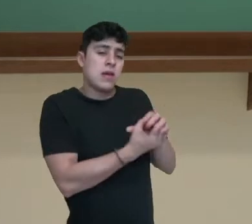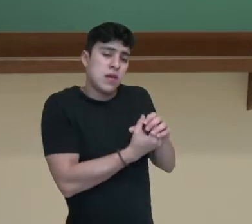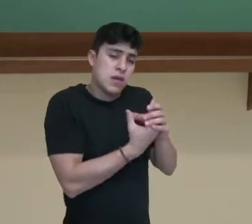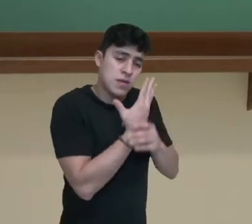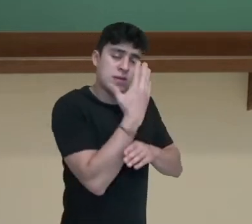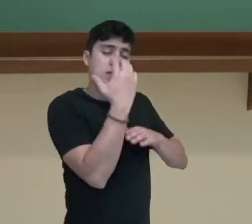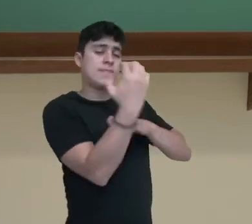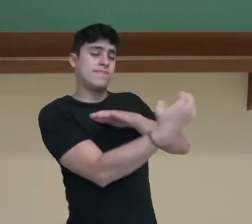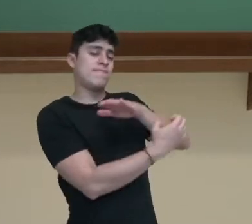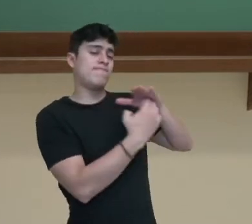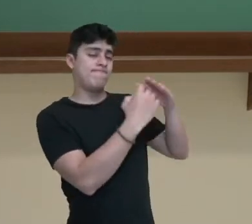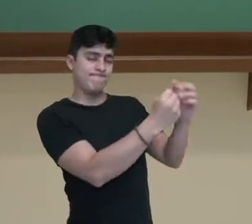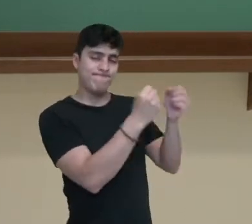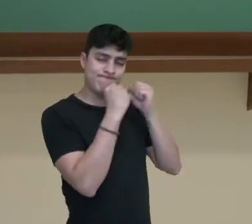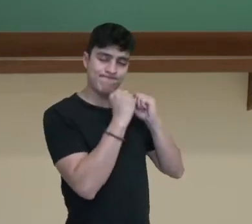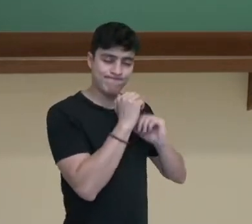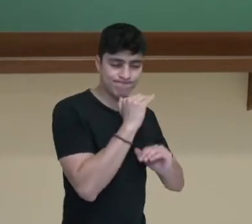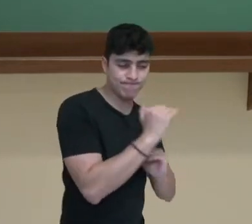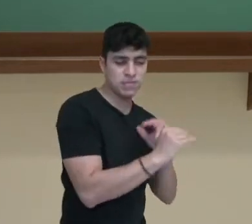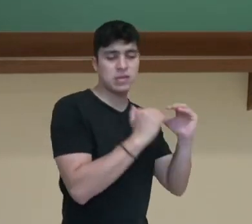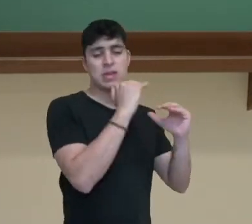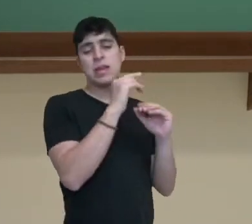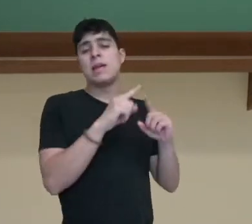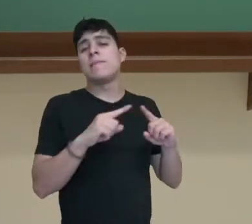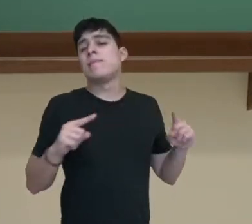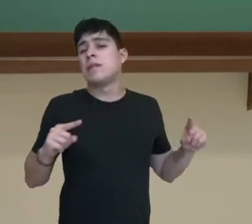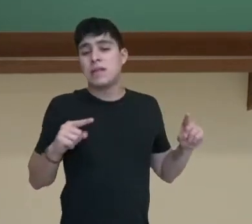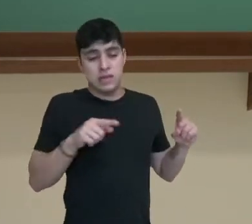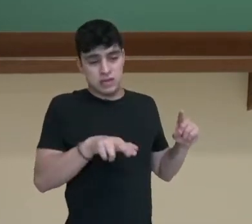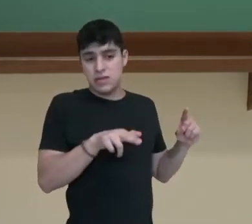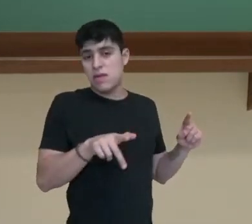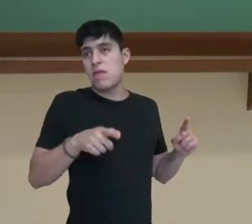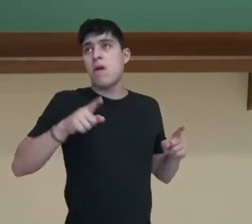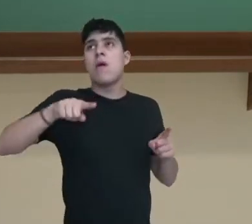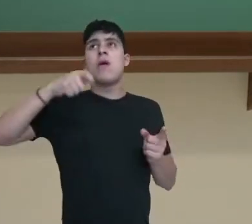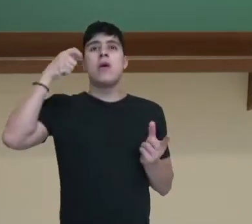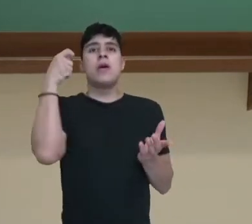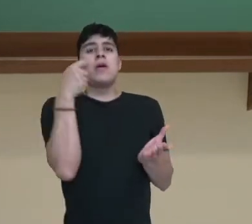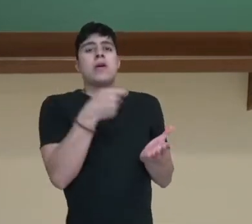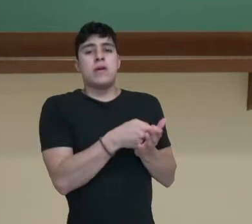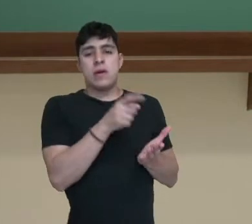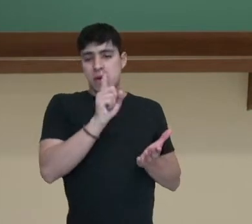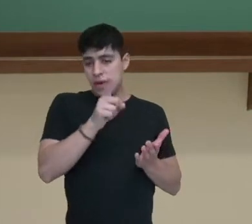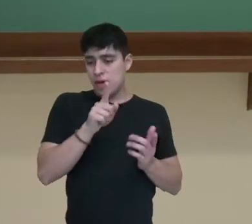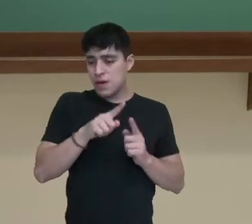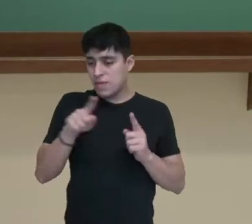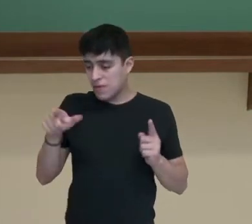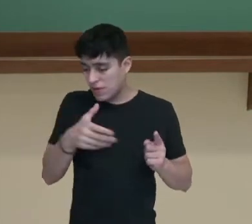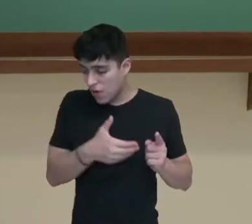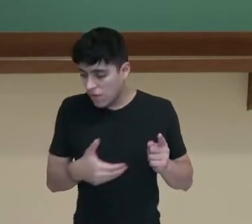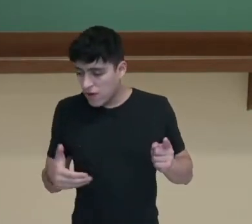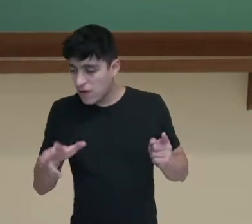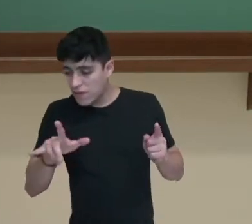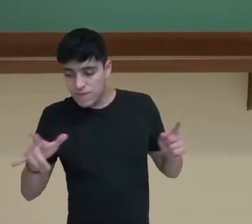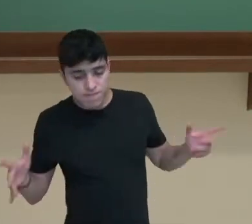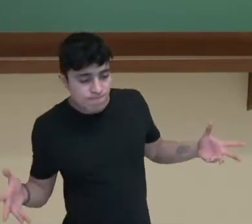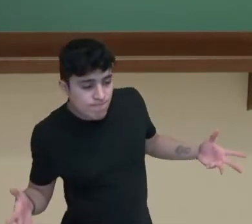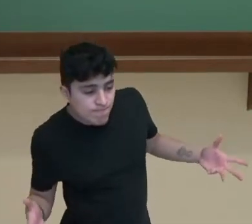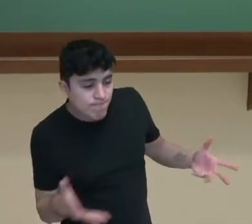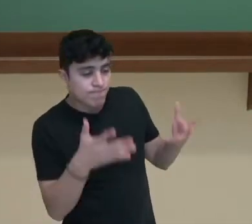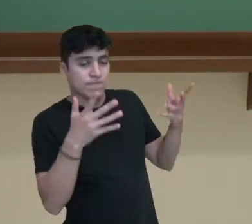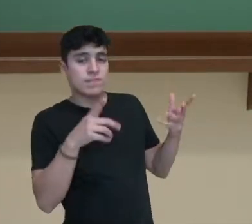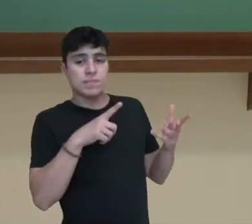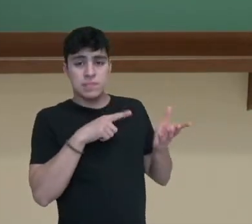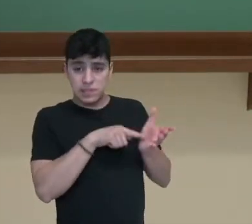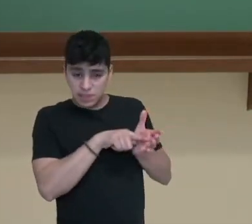ser desenvolvida no local. Isso não significa uma obrigatoriedade e sim o estímulo por parte do governo, no qual estudos